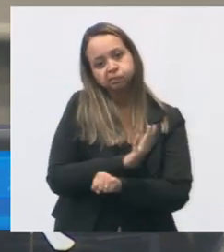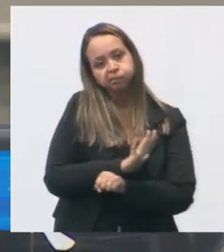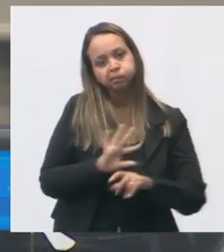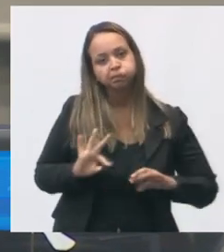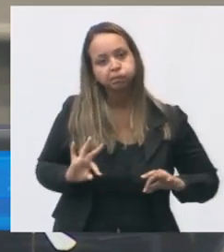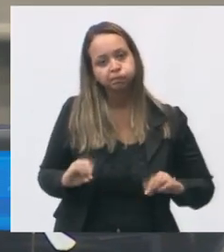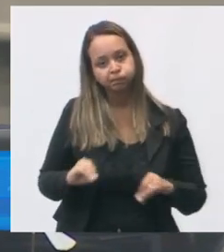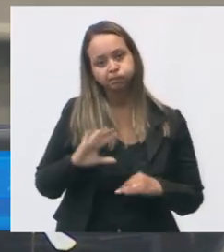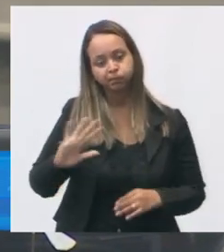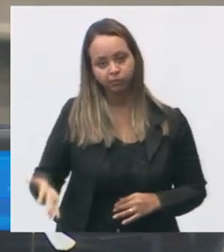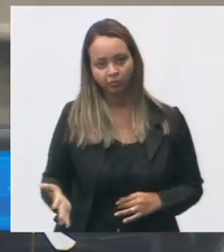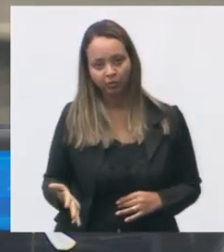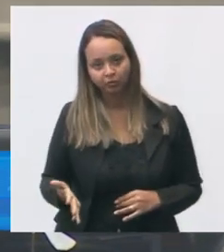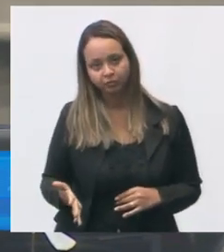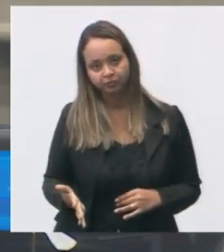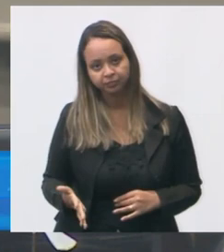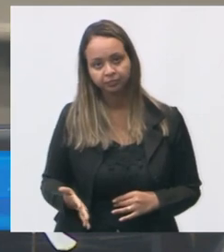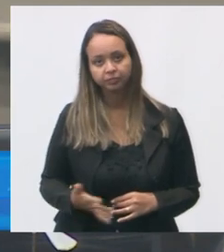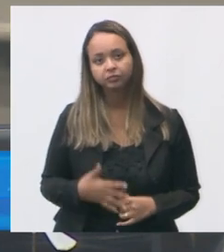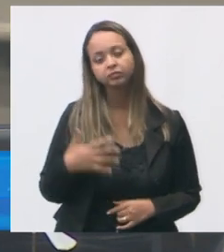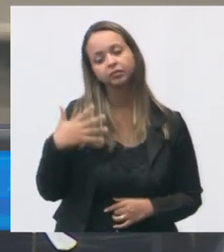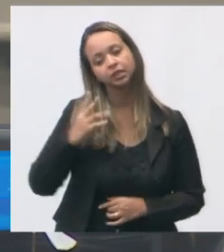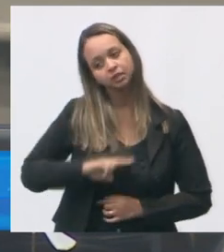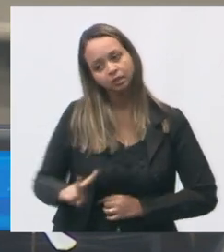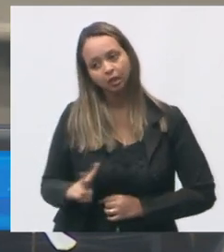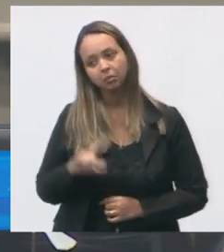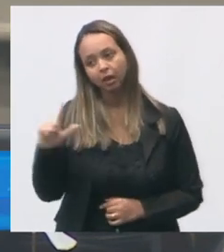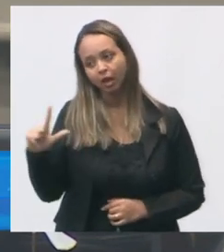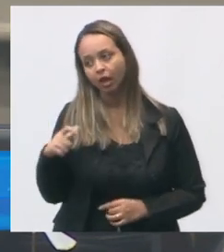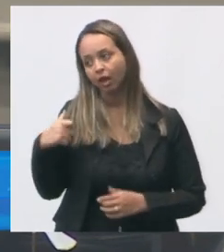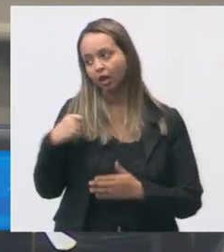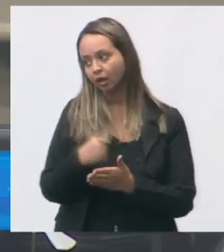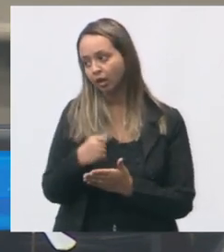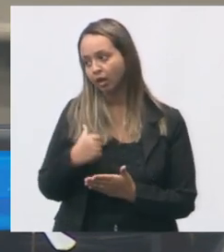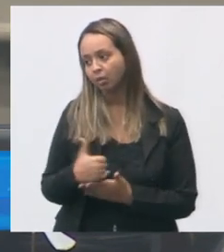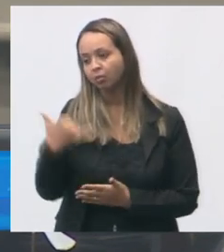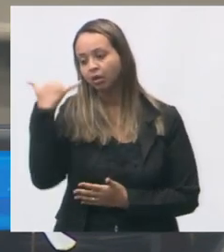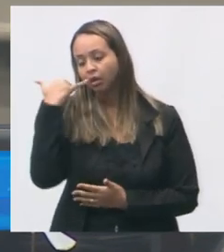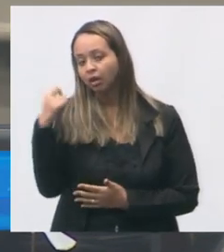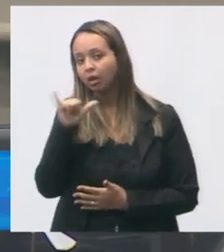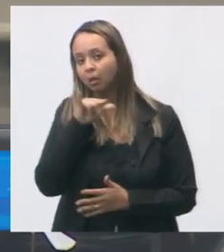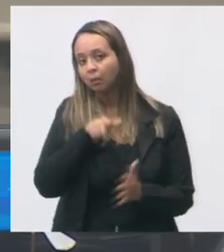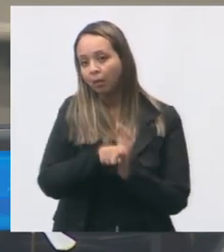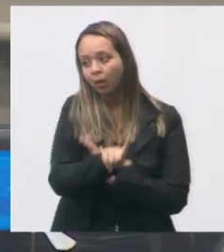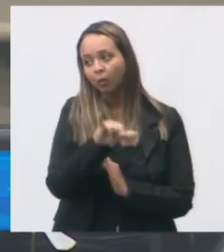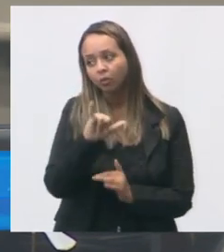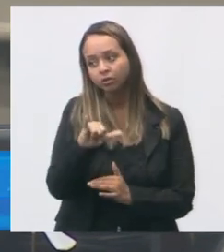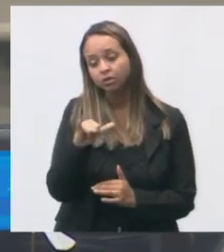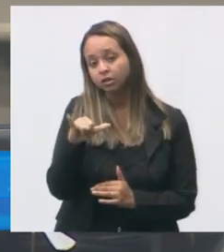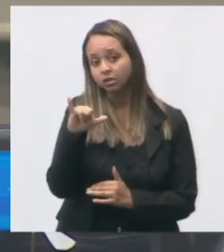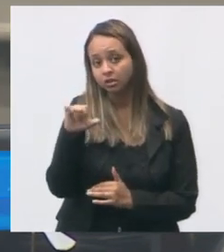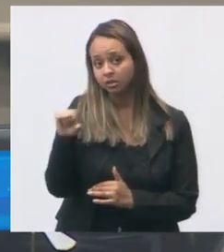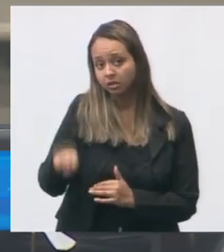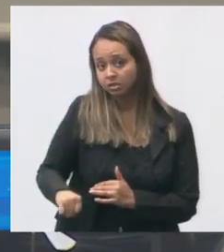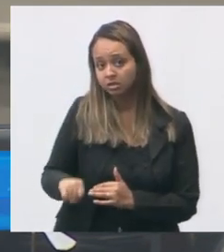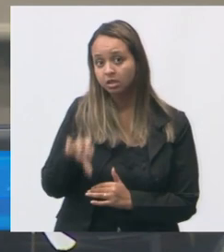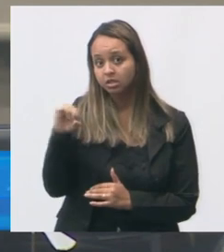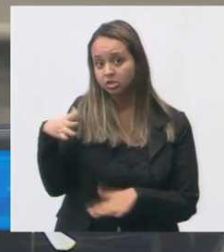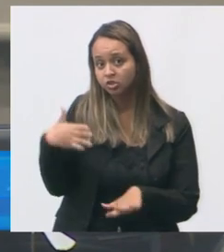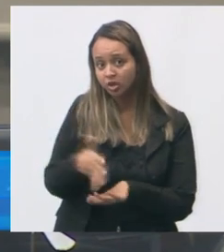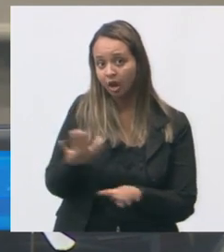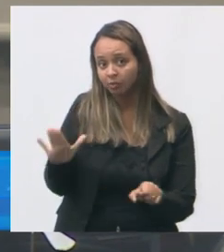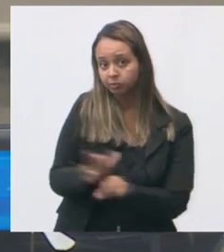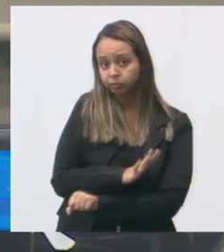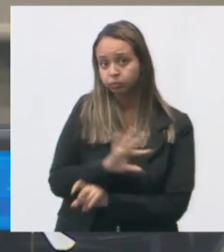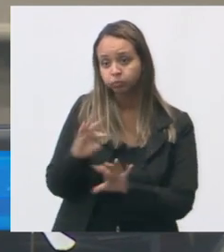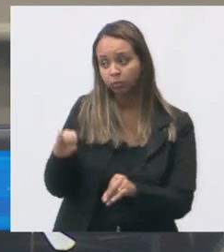fazemos o que periodicamente a equipe lá do gabinete está fazendo contato e oficiando e ligando e perguntando